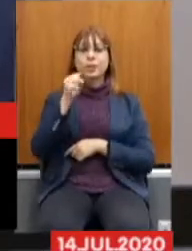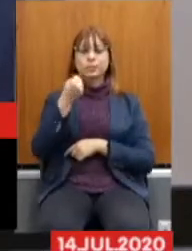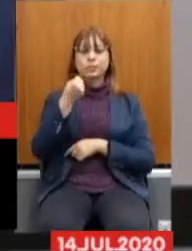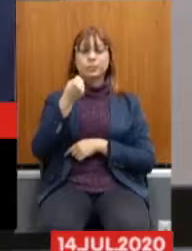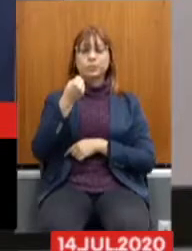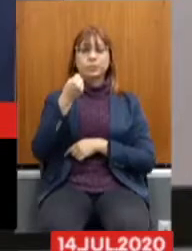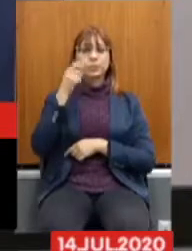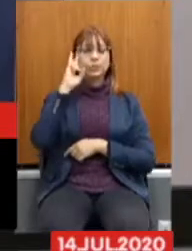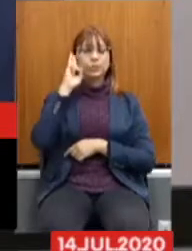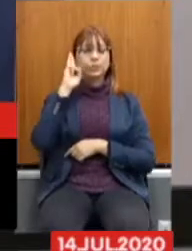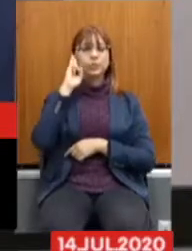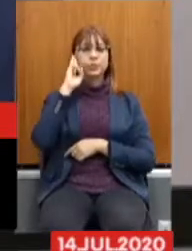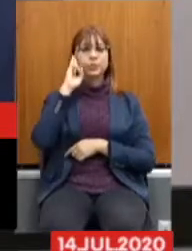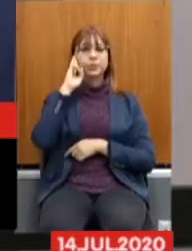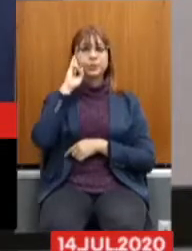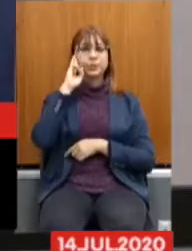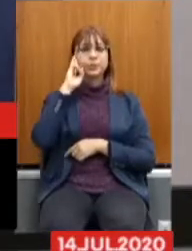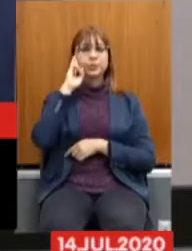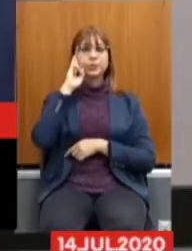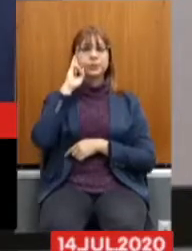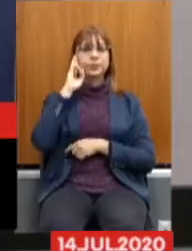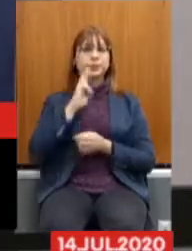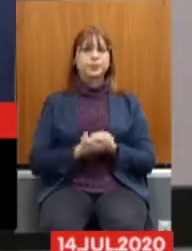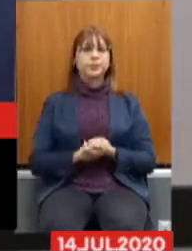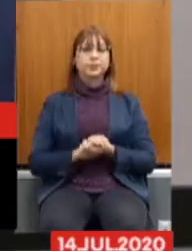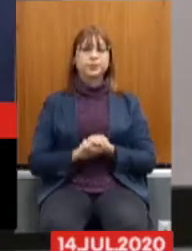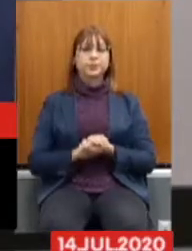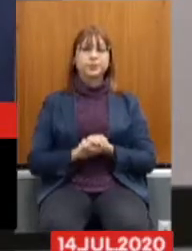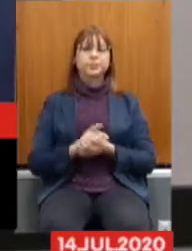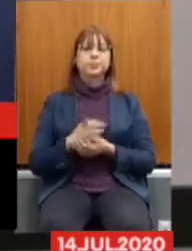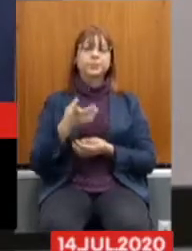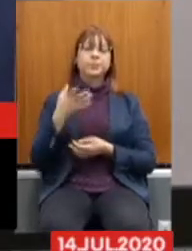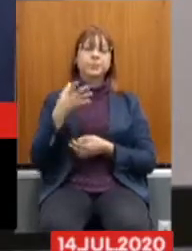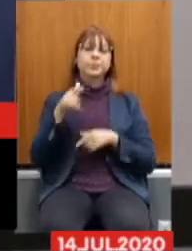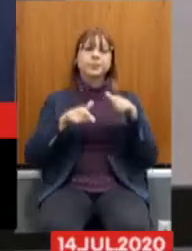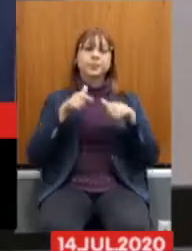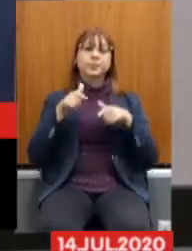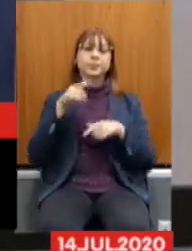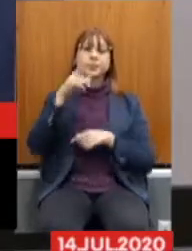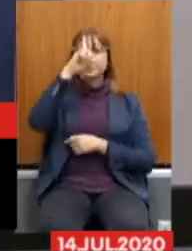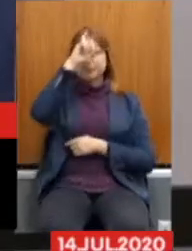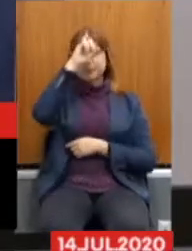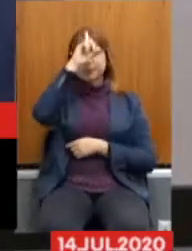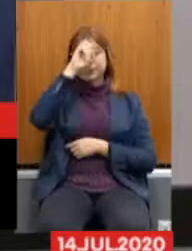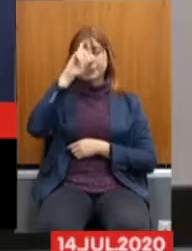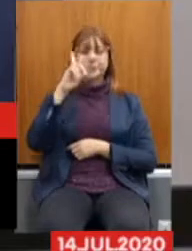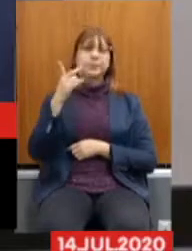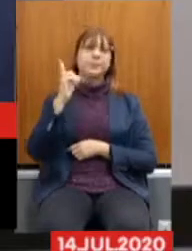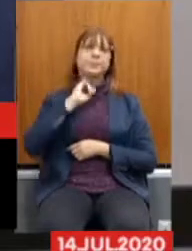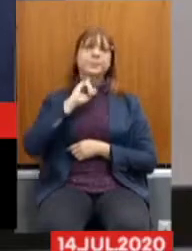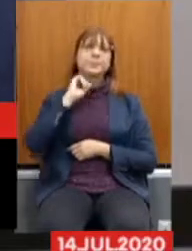da Associação Sindical de Trabalhadores de Hospitais, de Minas Gerais,